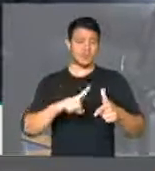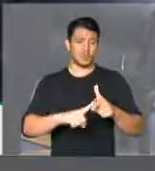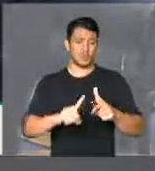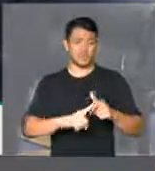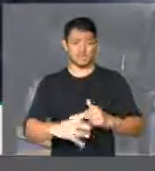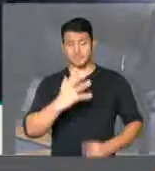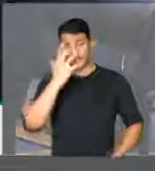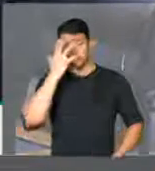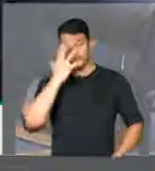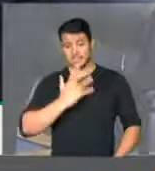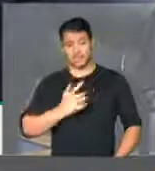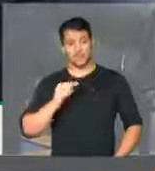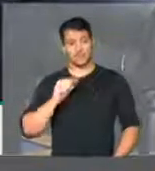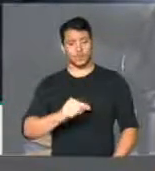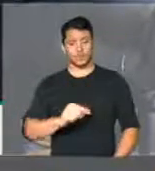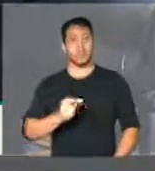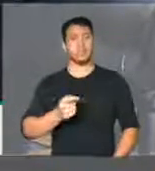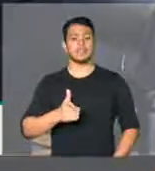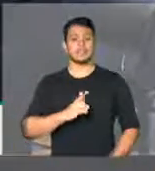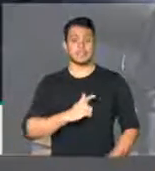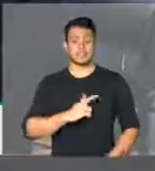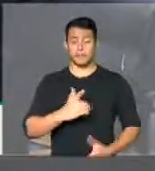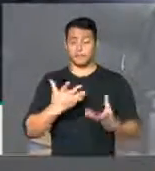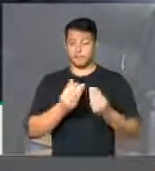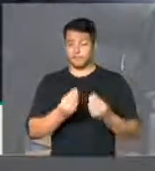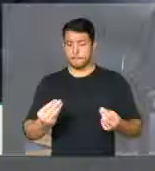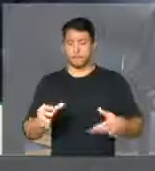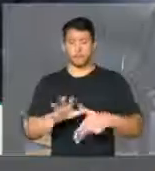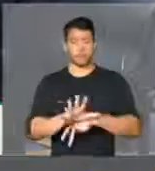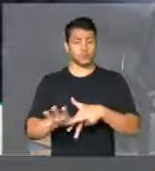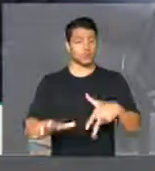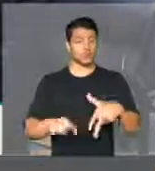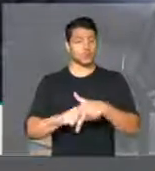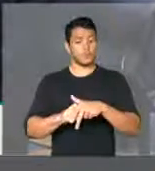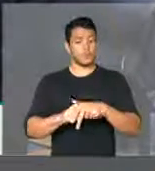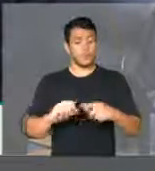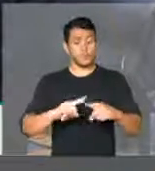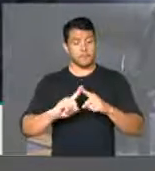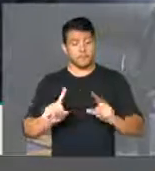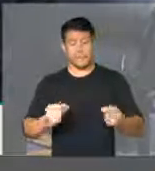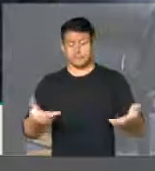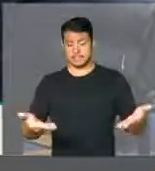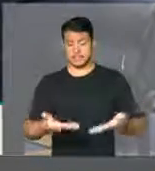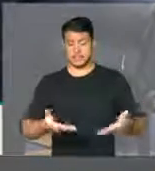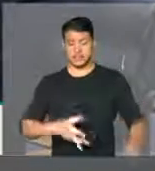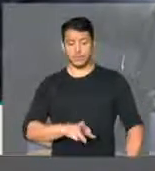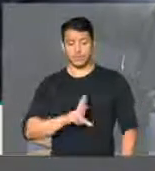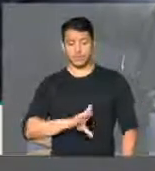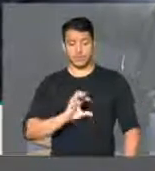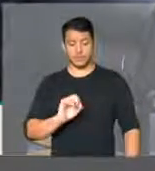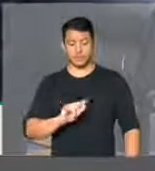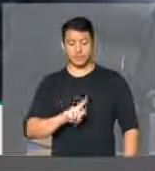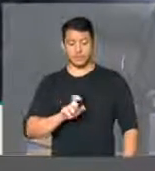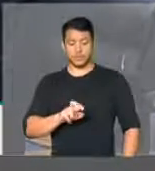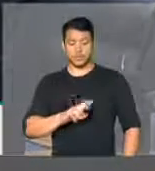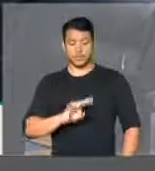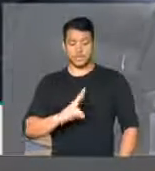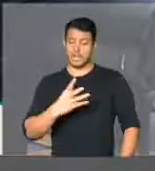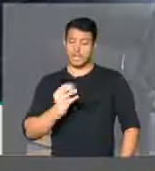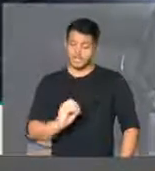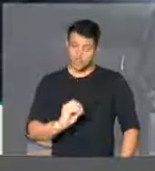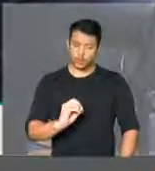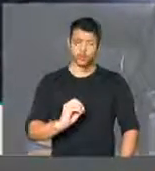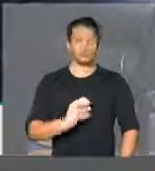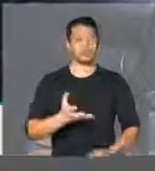a gerar corrupção e Rogerinho está trazendo de volta a dignidade à cadeira do